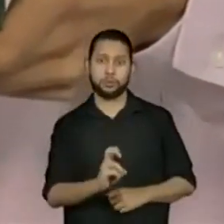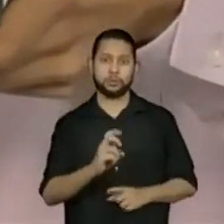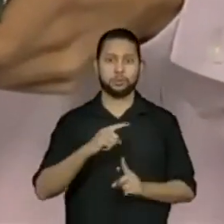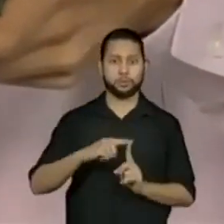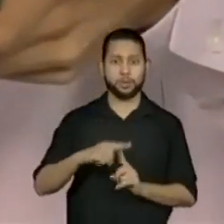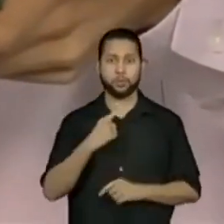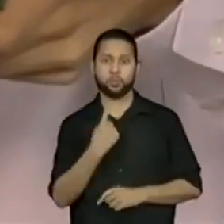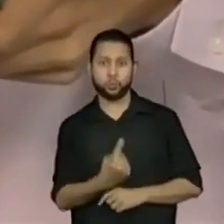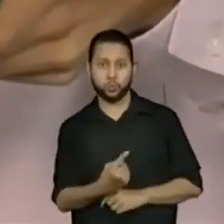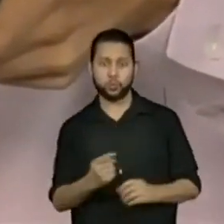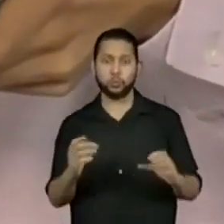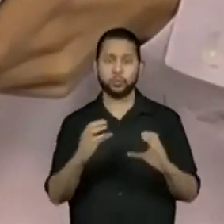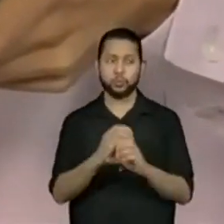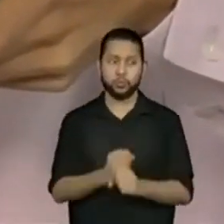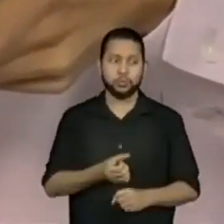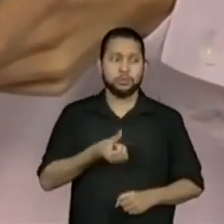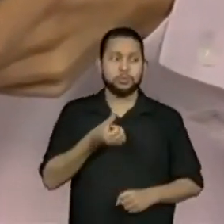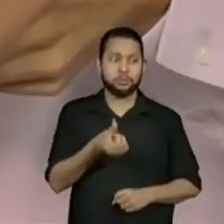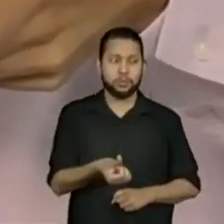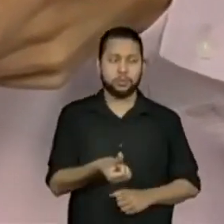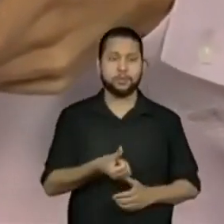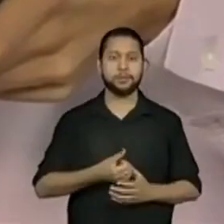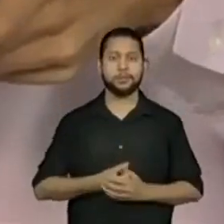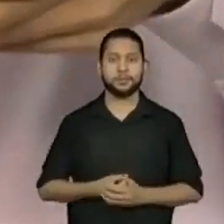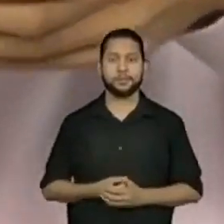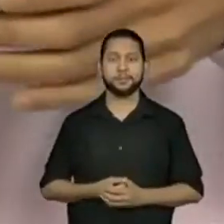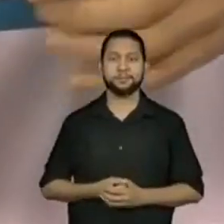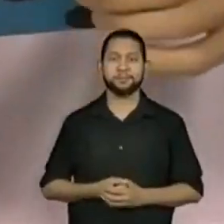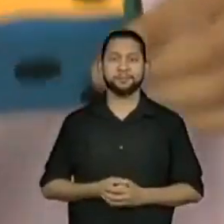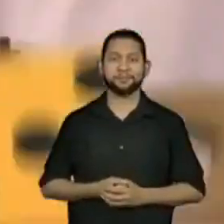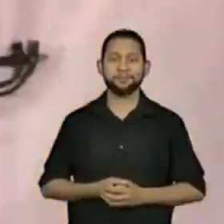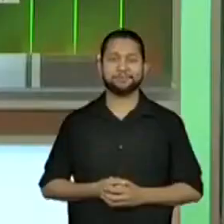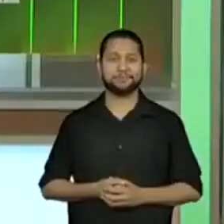E a minha soma vai totalizar 6 também.